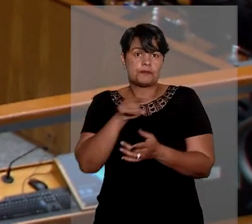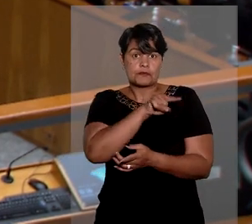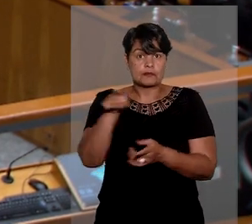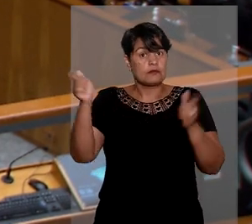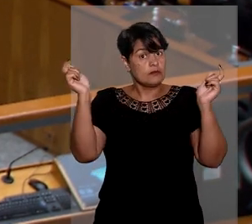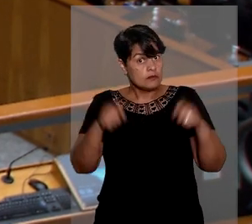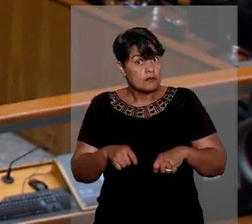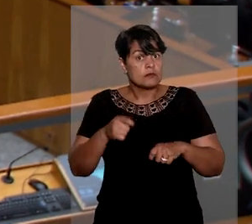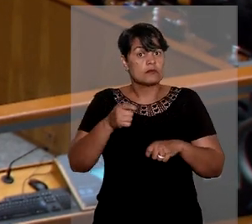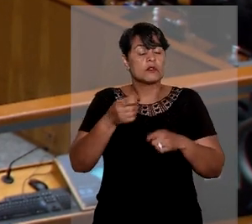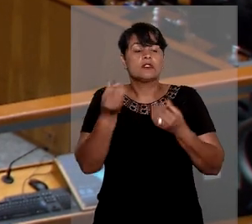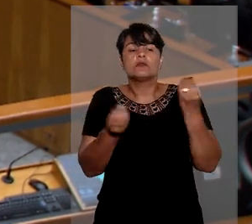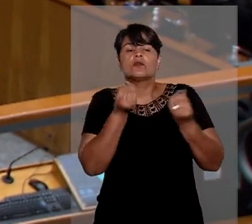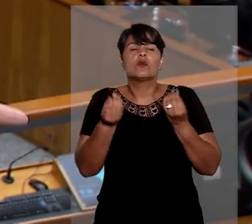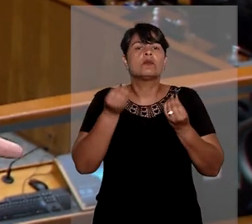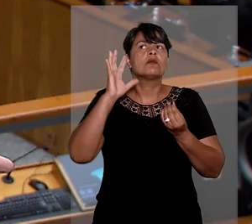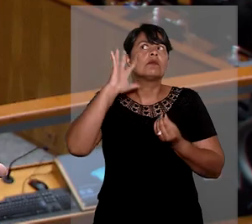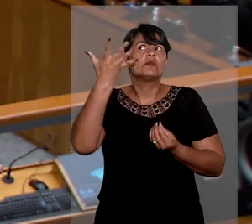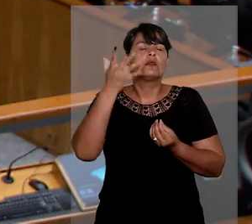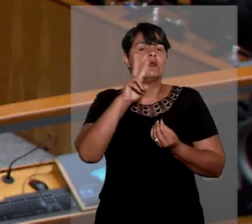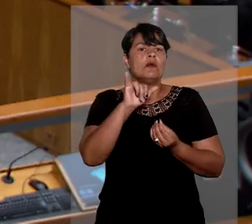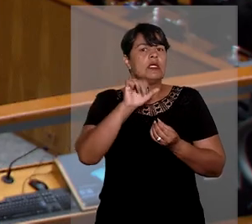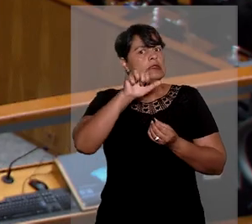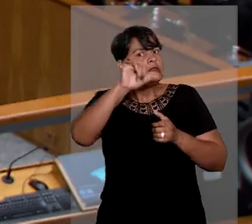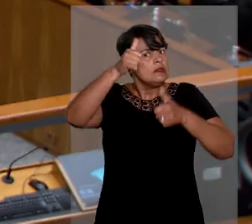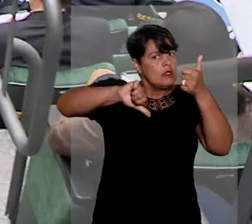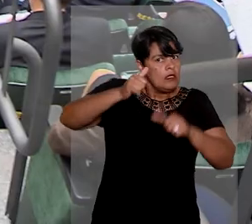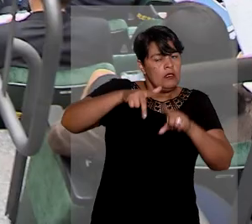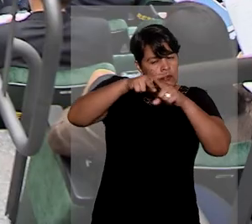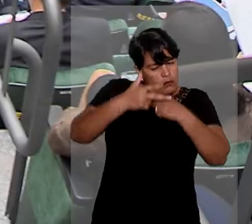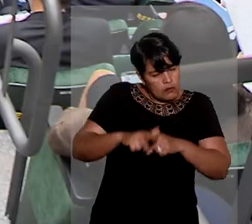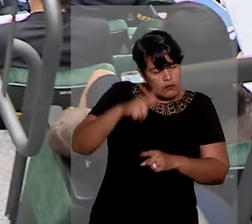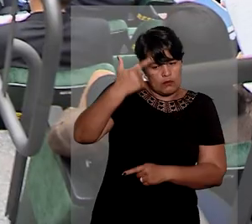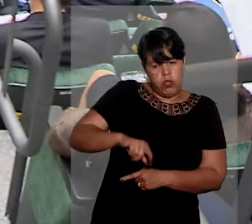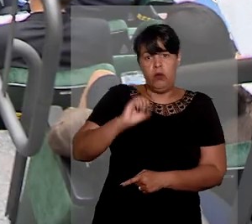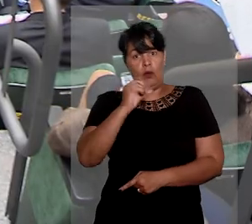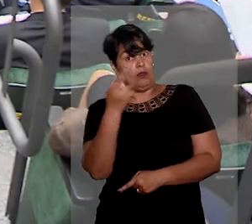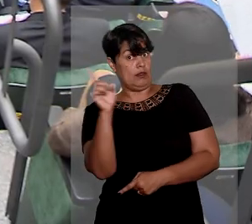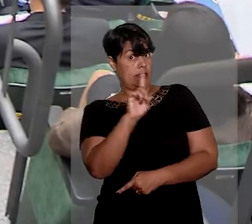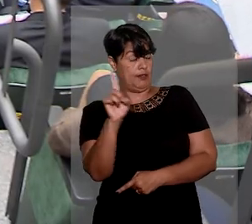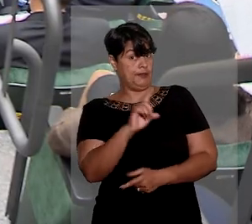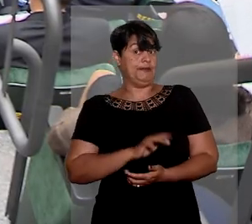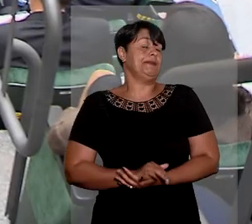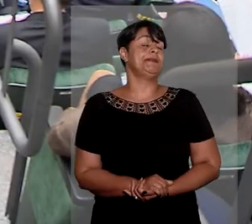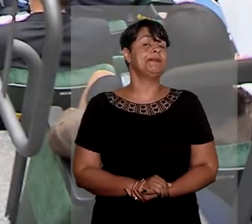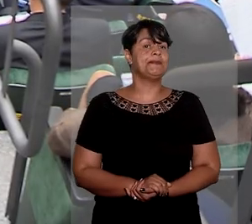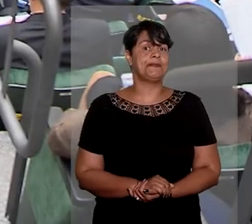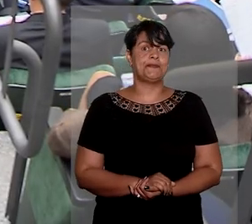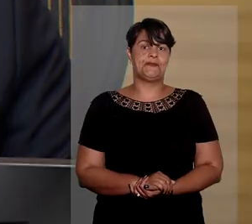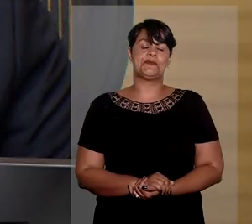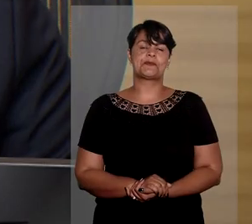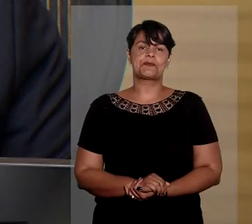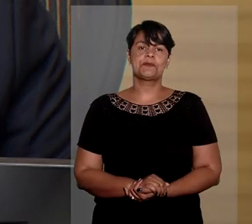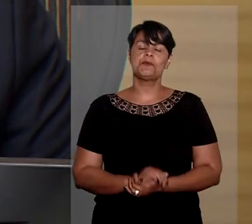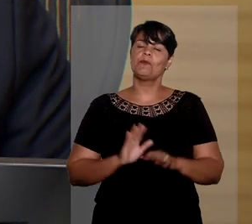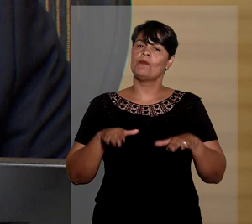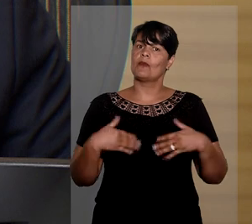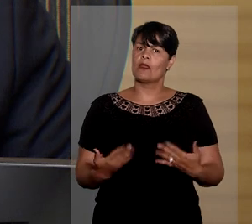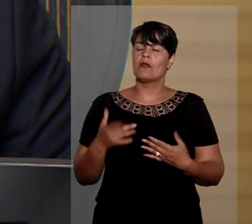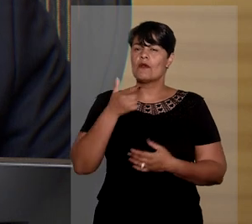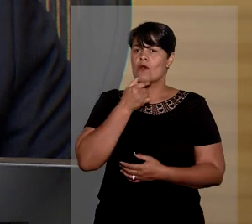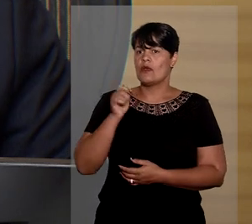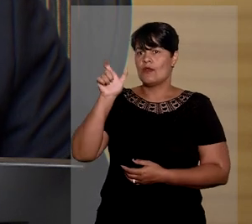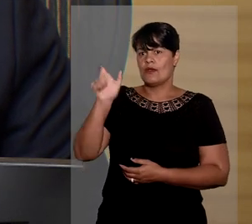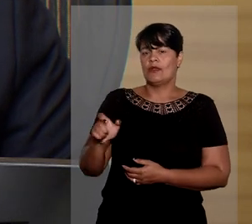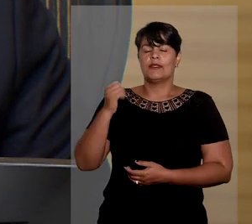processos criminais sobre uma possível revisão da súmula. Durante a audiência pública, a súmula foi defendida pelo subprocurador